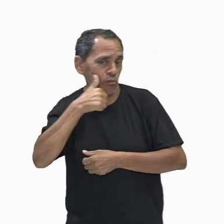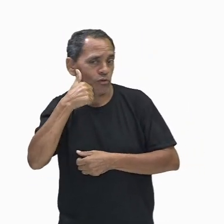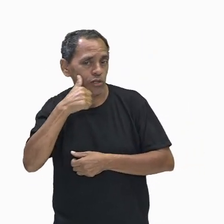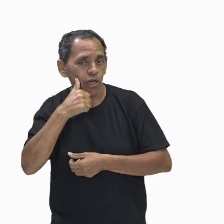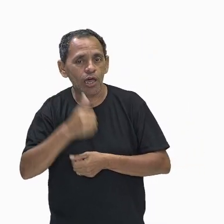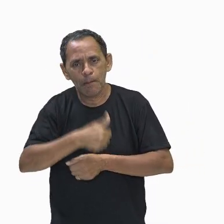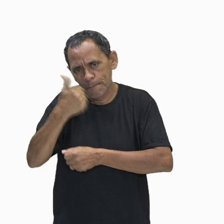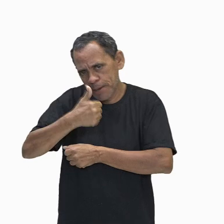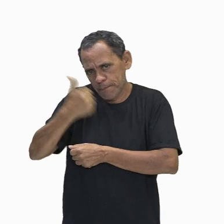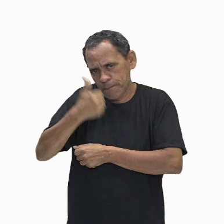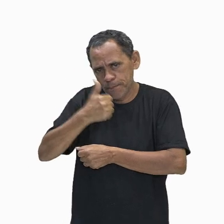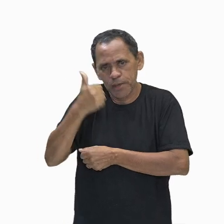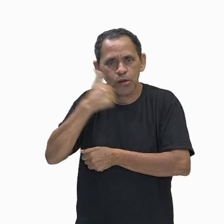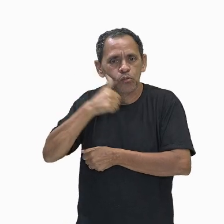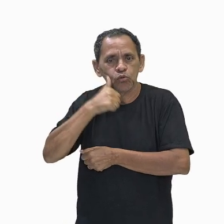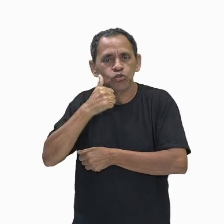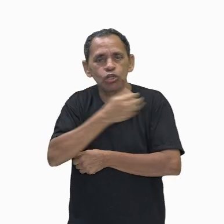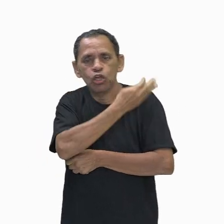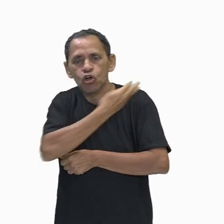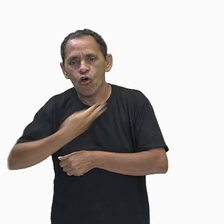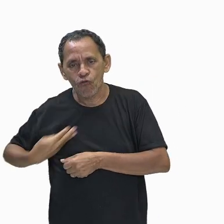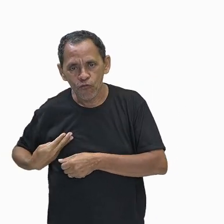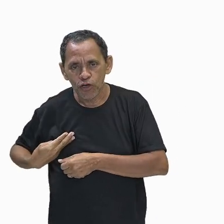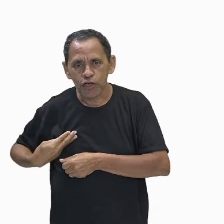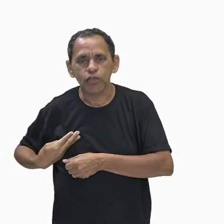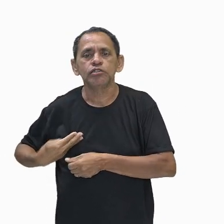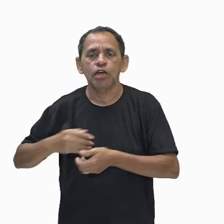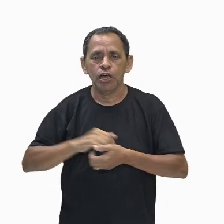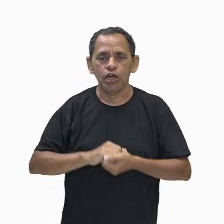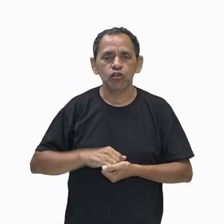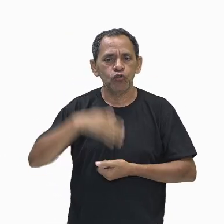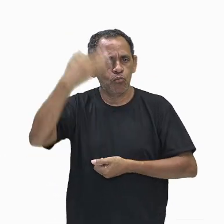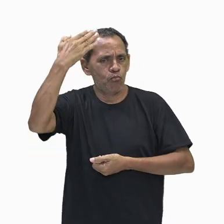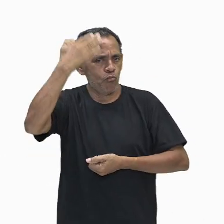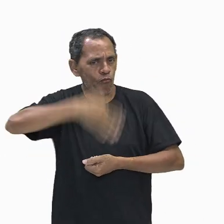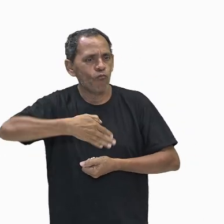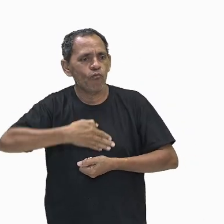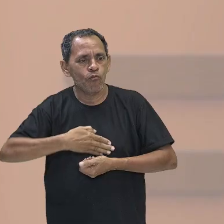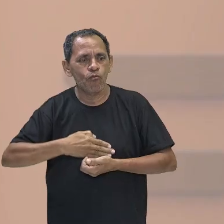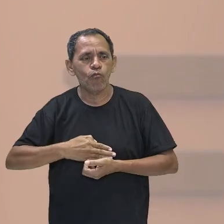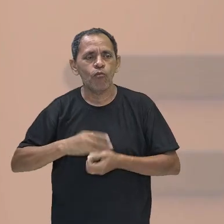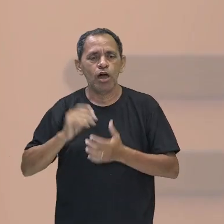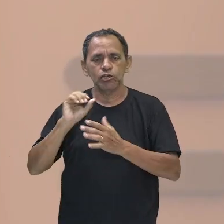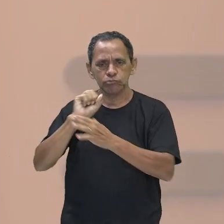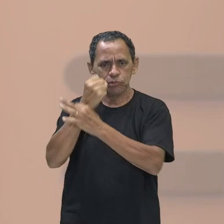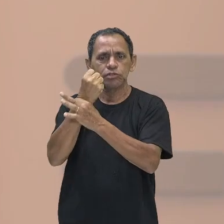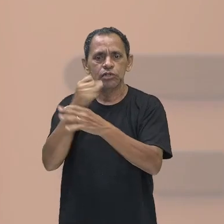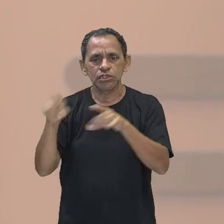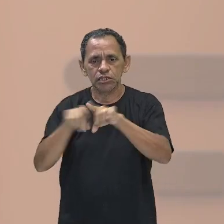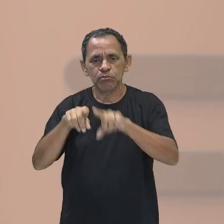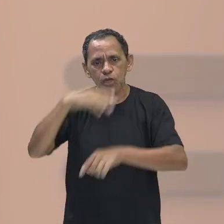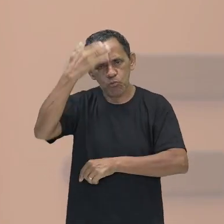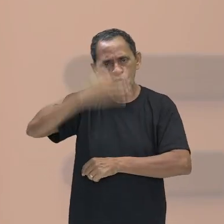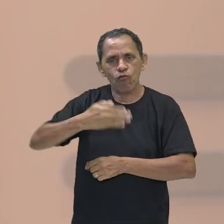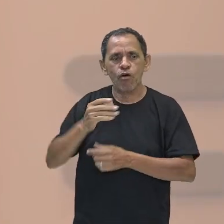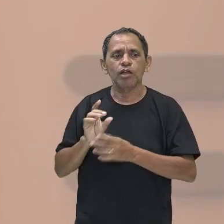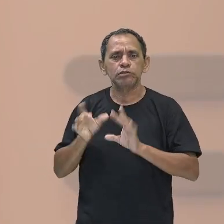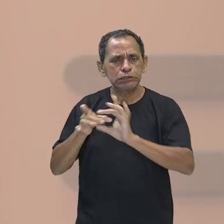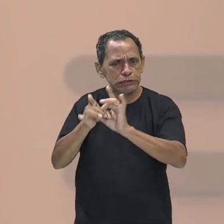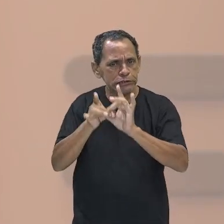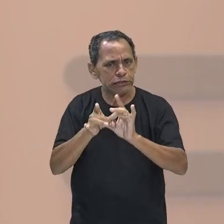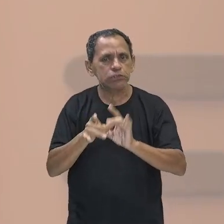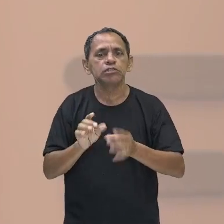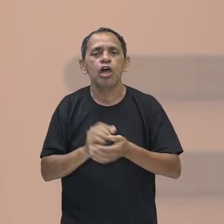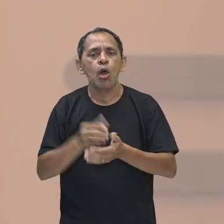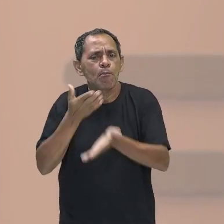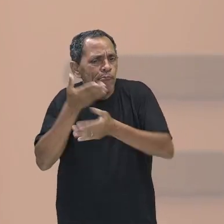primeira mulher cujo governo foi atestado com segurança. E, aí, eu digo pra vocês que era, no Egito, uma prática